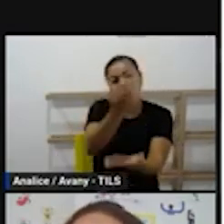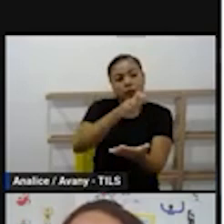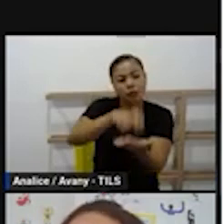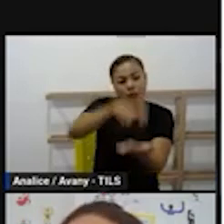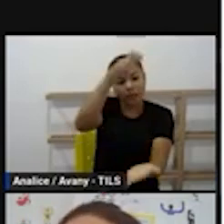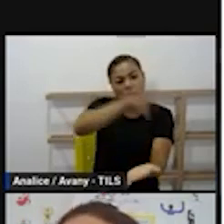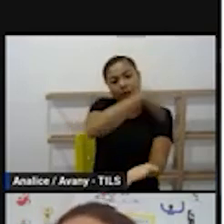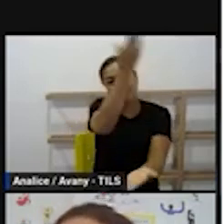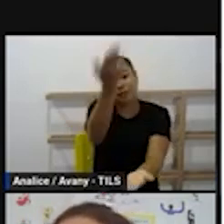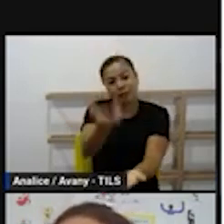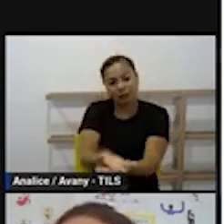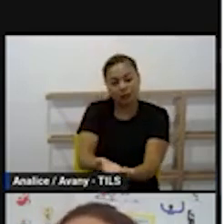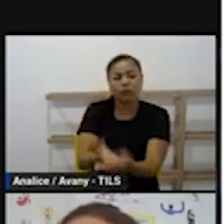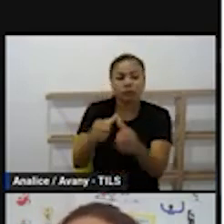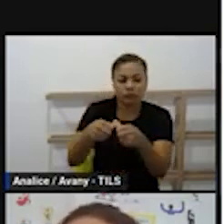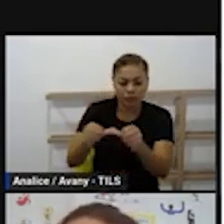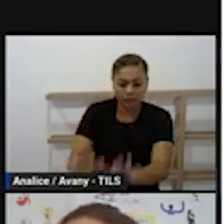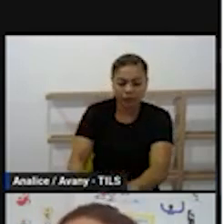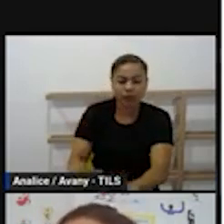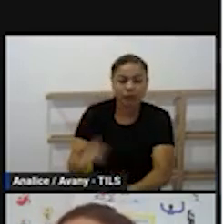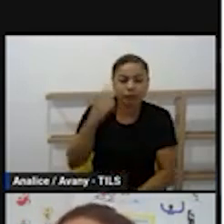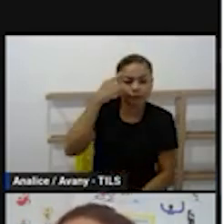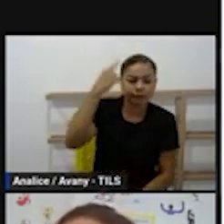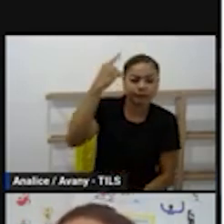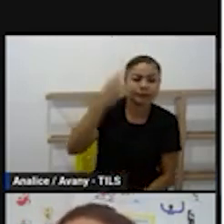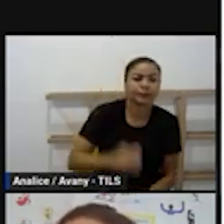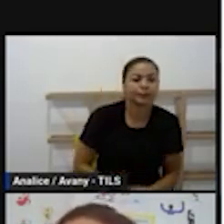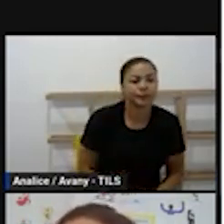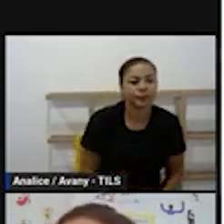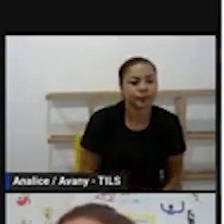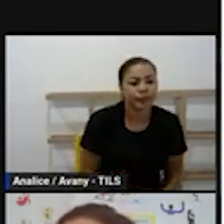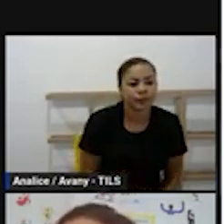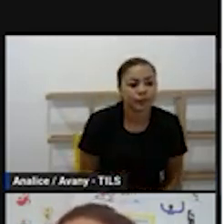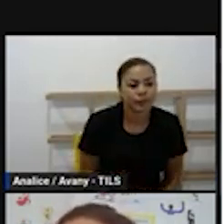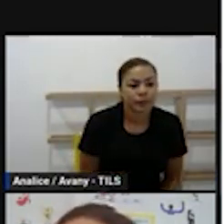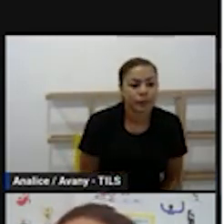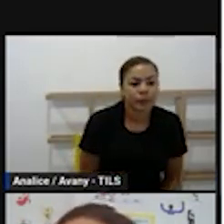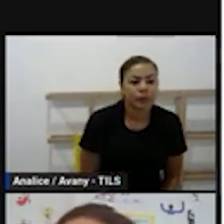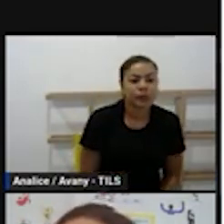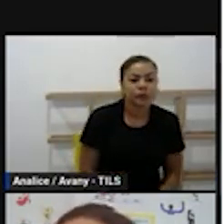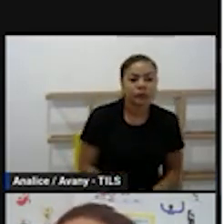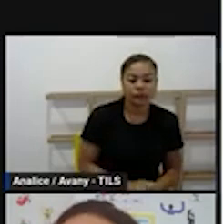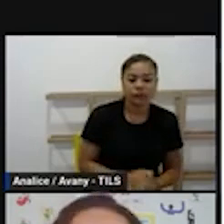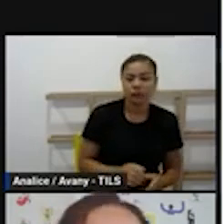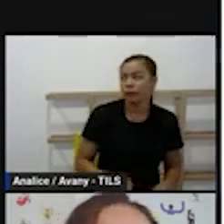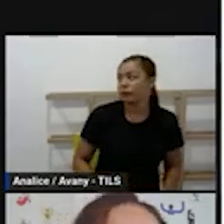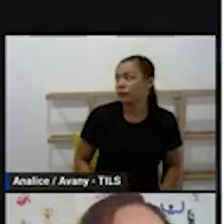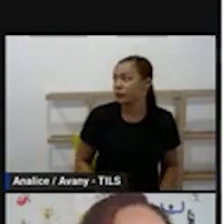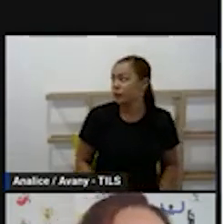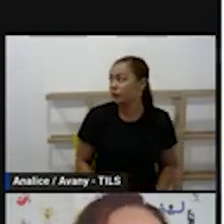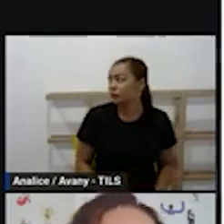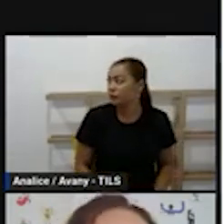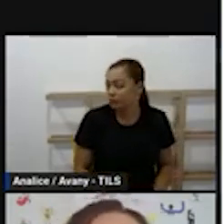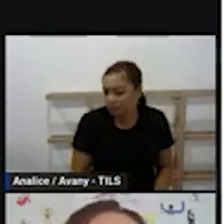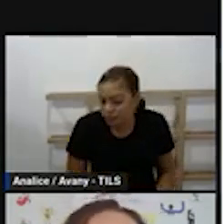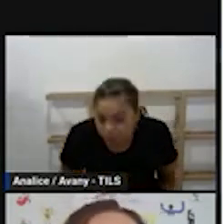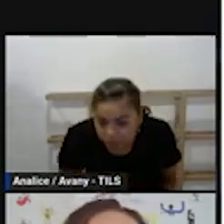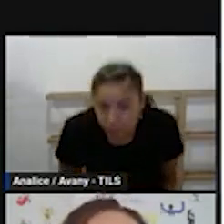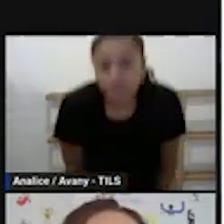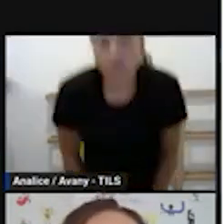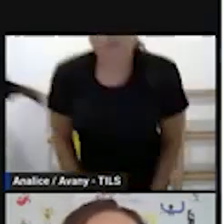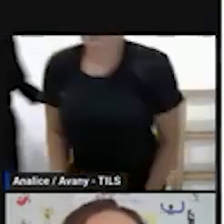Simone diz que gosta muito do momento da acolhida deixar as crianças à vontade para escolher o que deve brincar não dando só uma opção perfeito